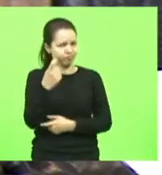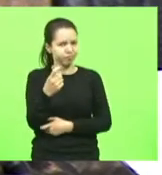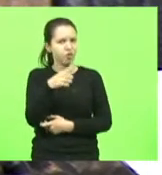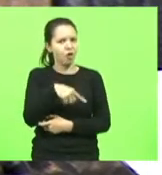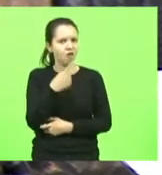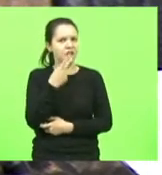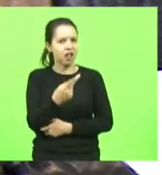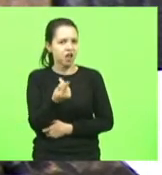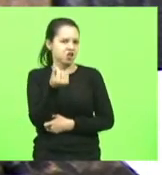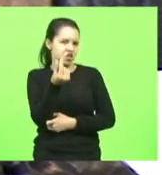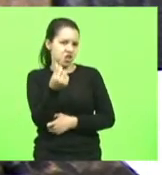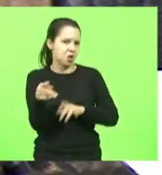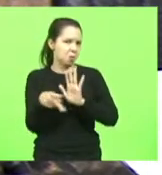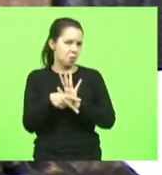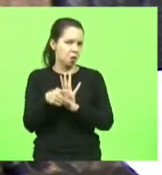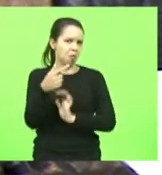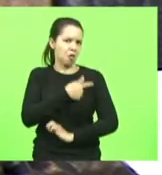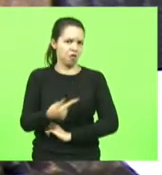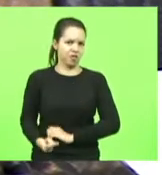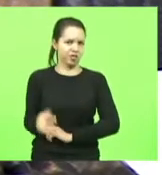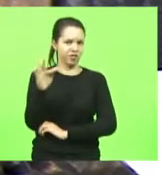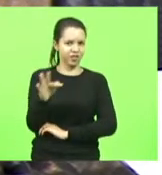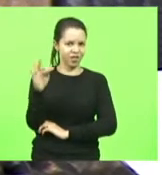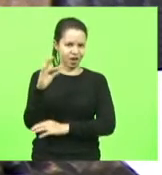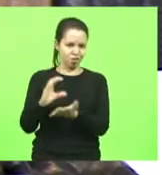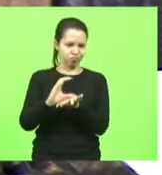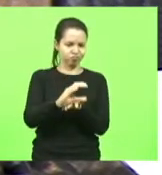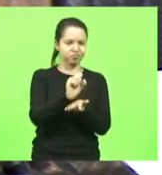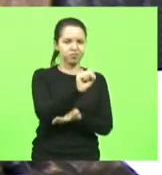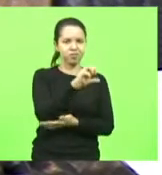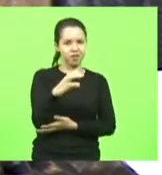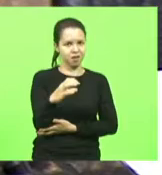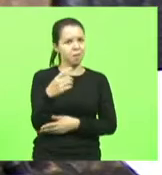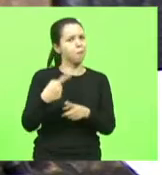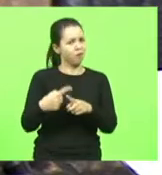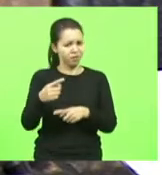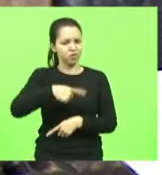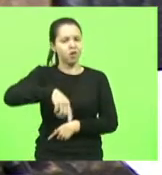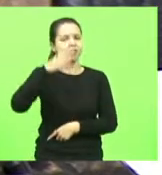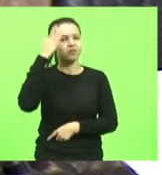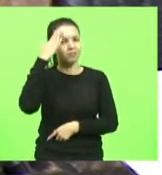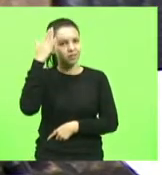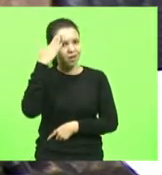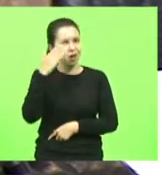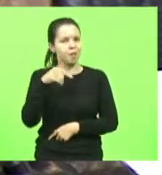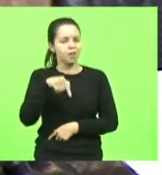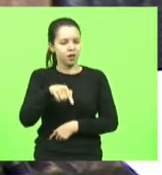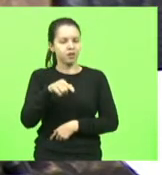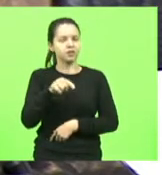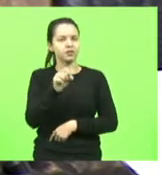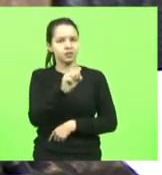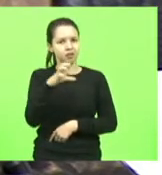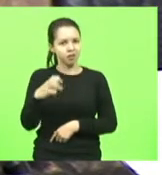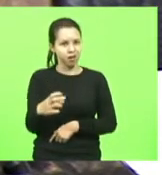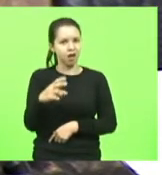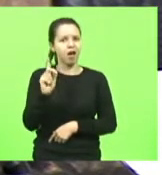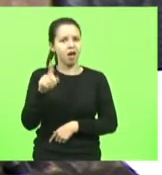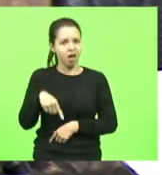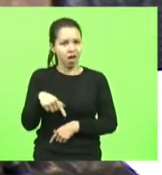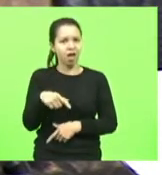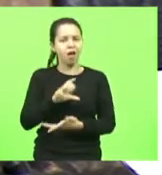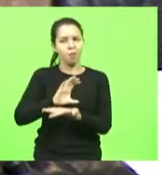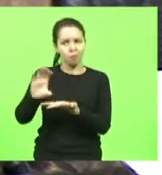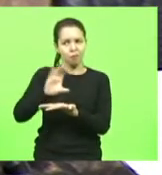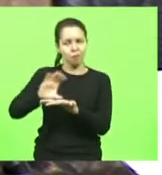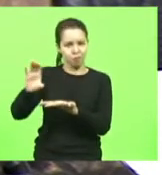dinheiro que o governo federal manda para Santa Catarina, porque nós sabemos que Santa Catarina é historicamente credora de Brasília.